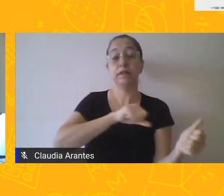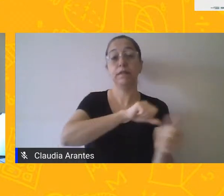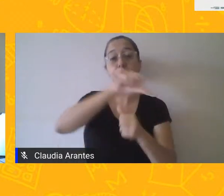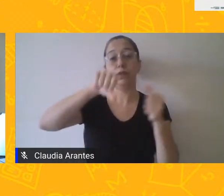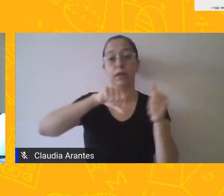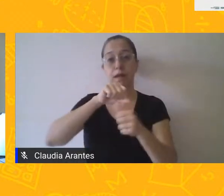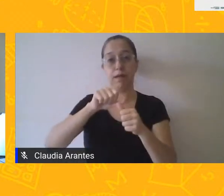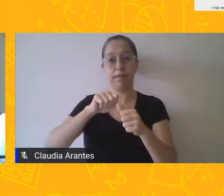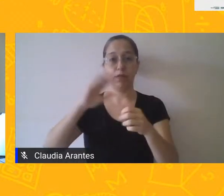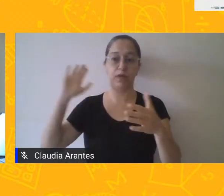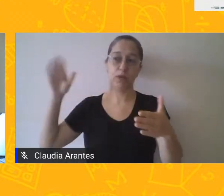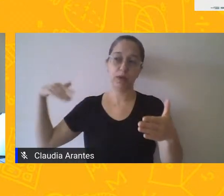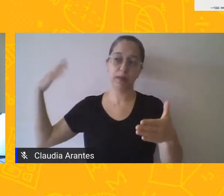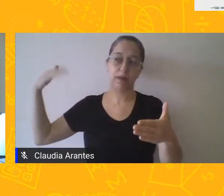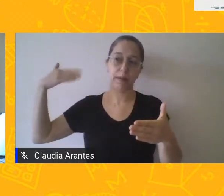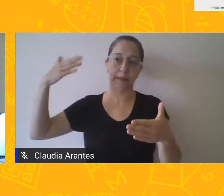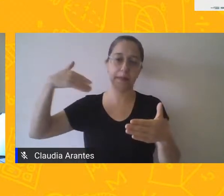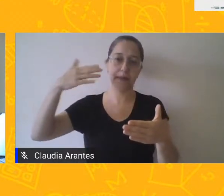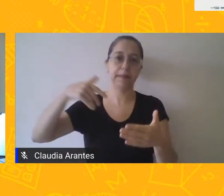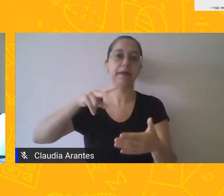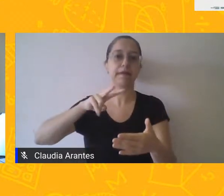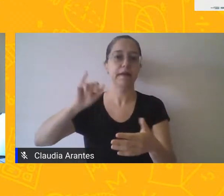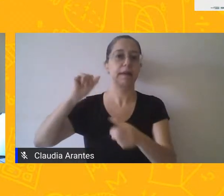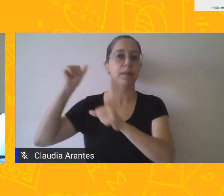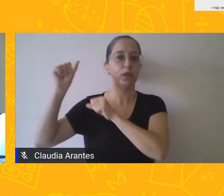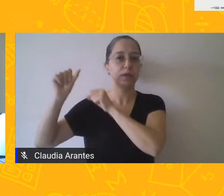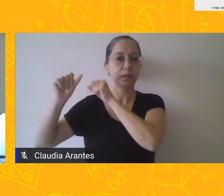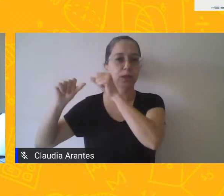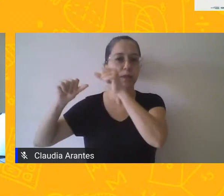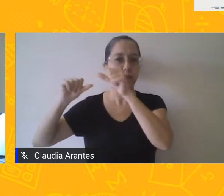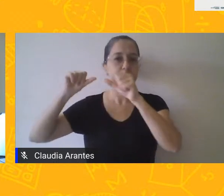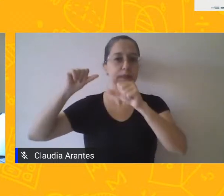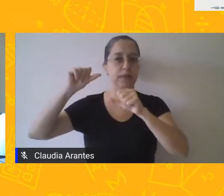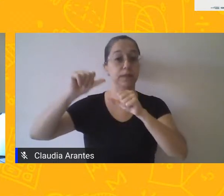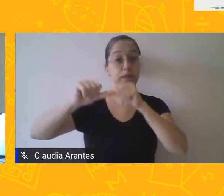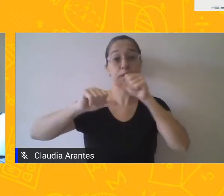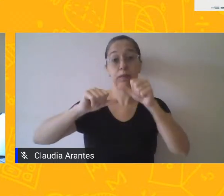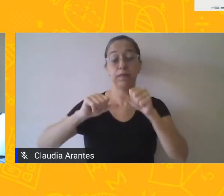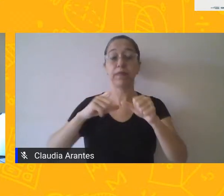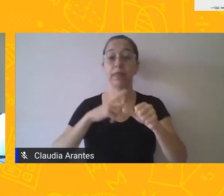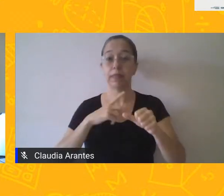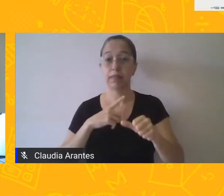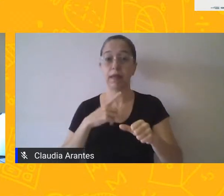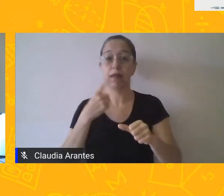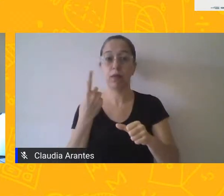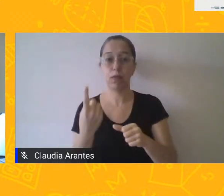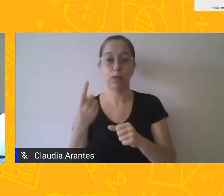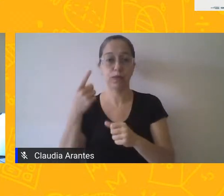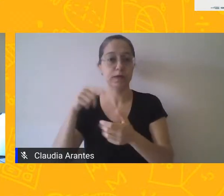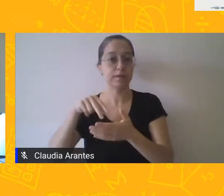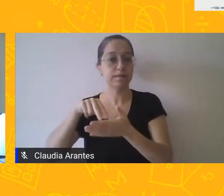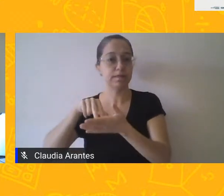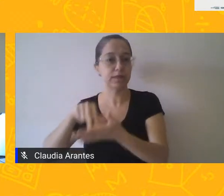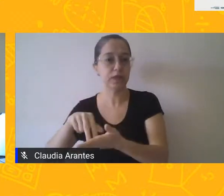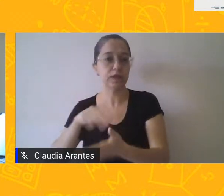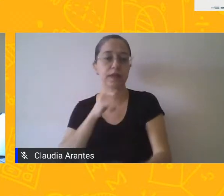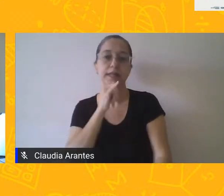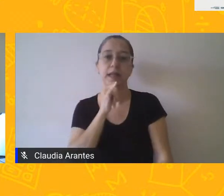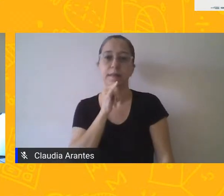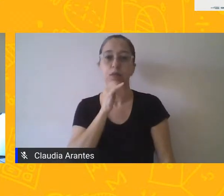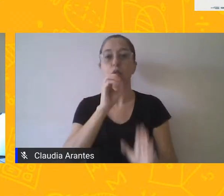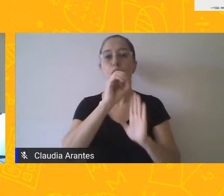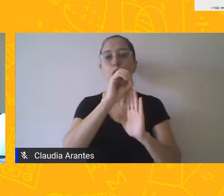do tempo. Apesar de ter uns que são fixos. Por exemplo, um ofício.